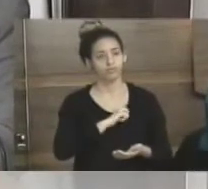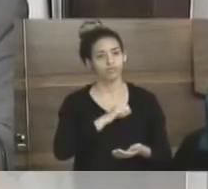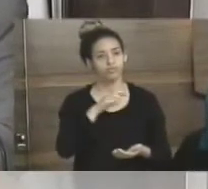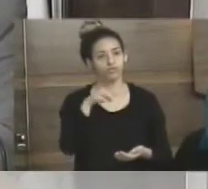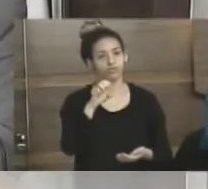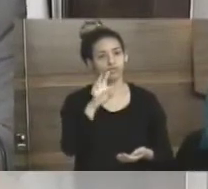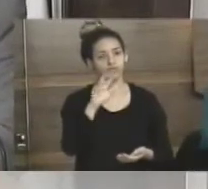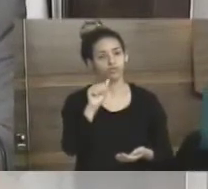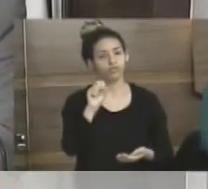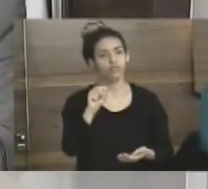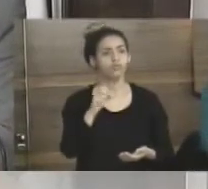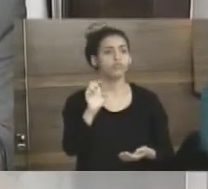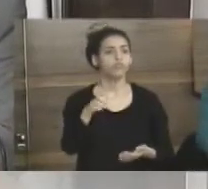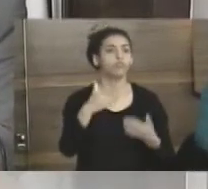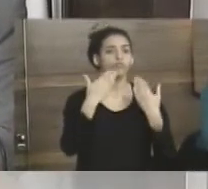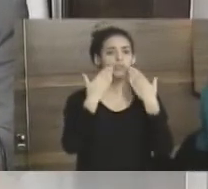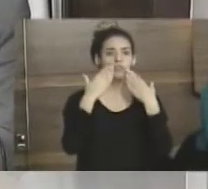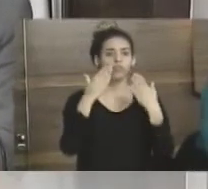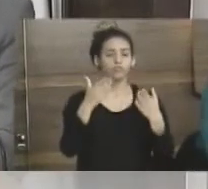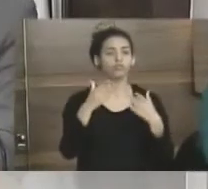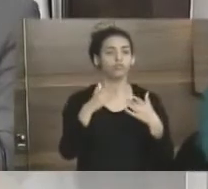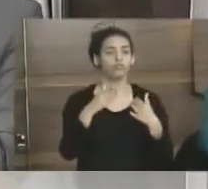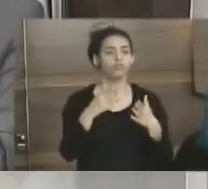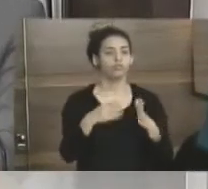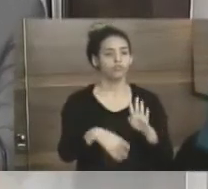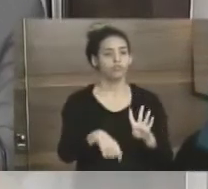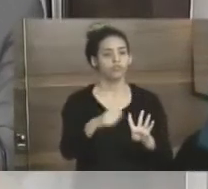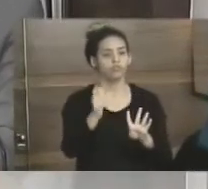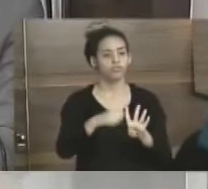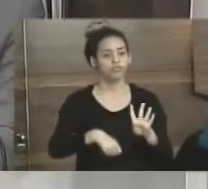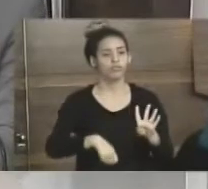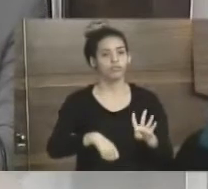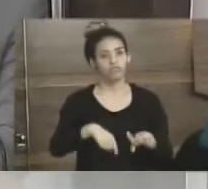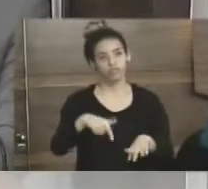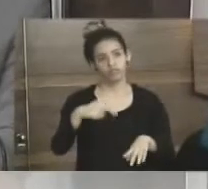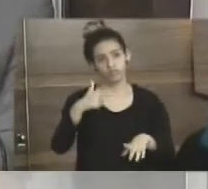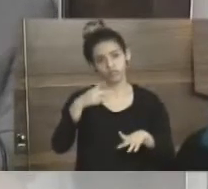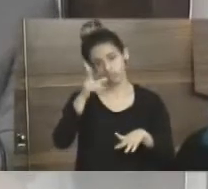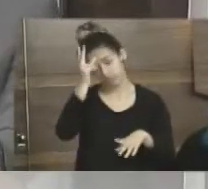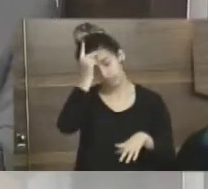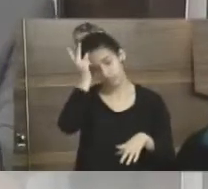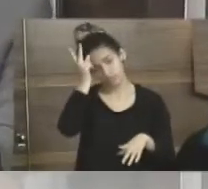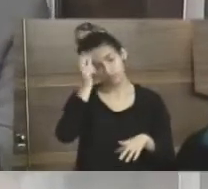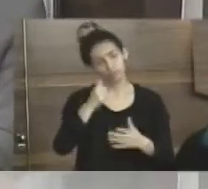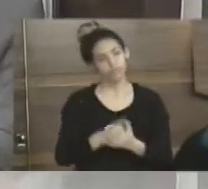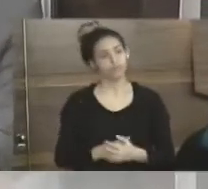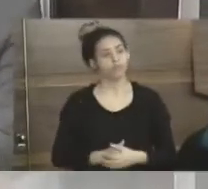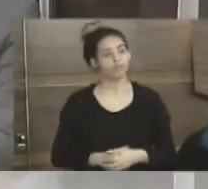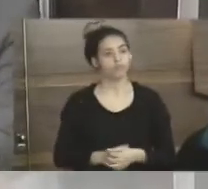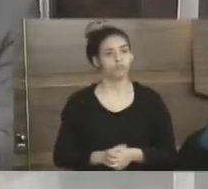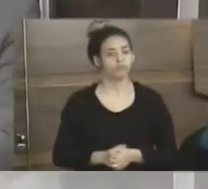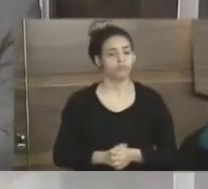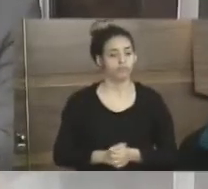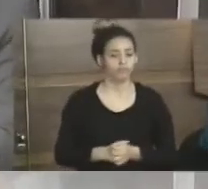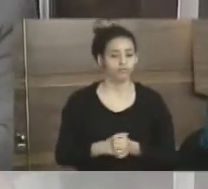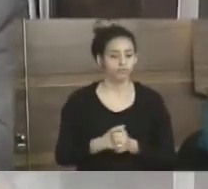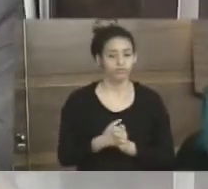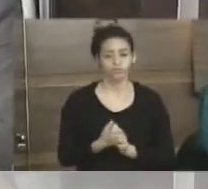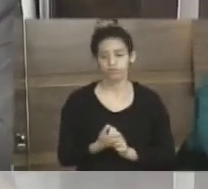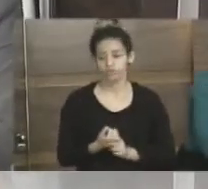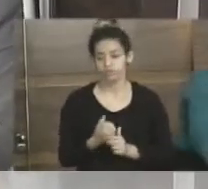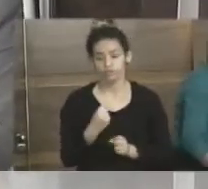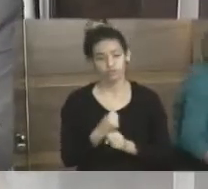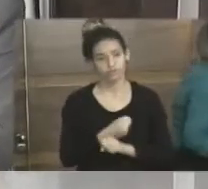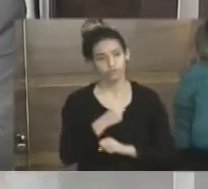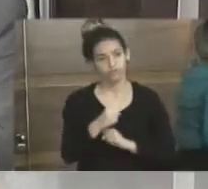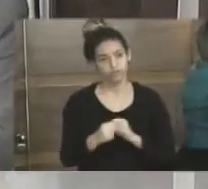nada mais é do que a prestação de conta do primeiro quadrimestre do nosso município. Partindo do princípio que o nosso ano